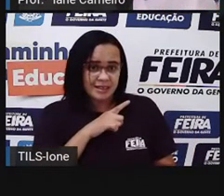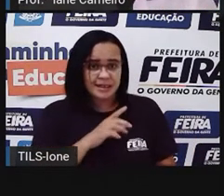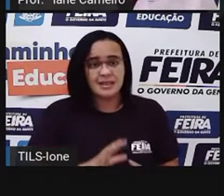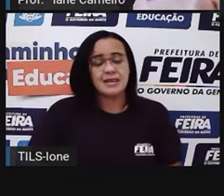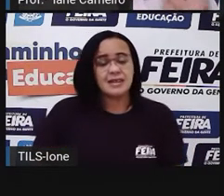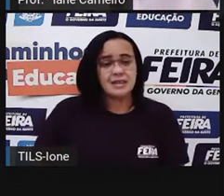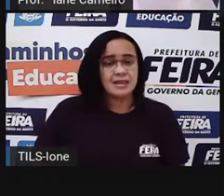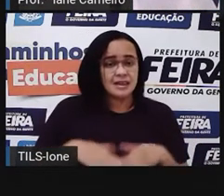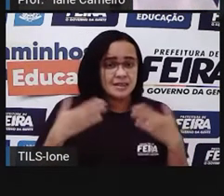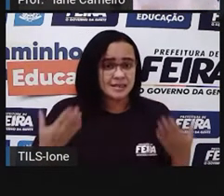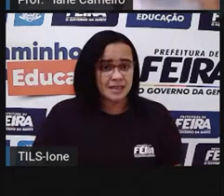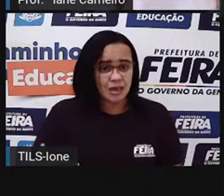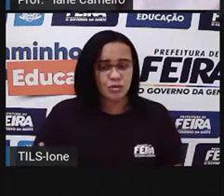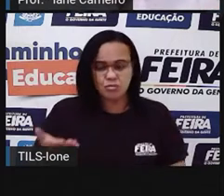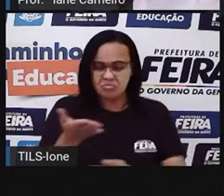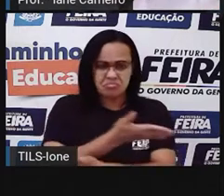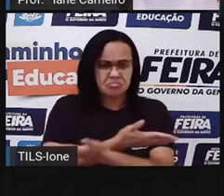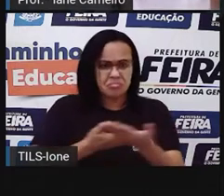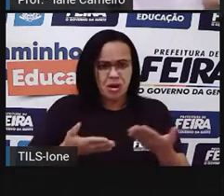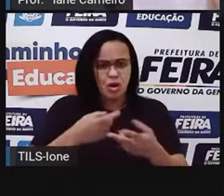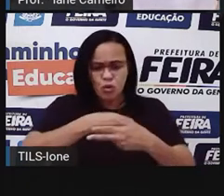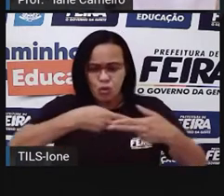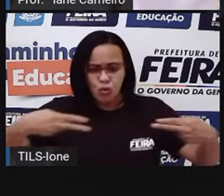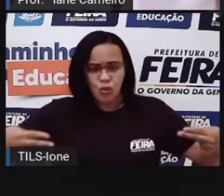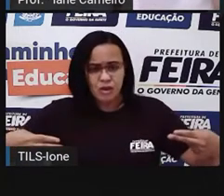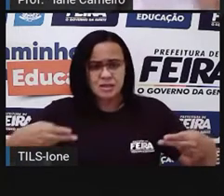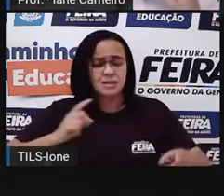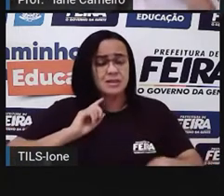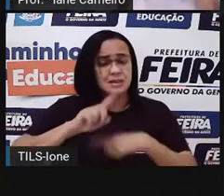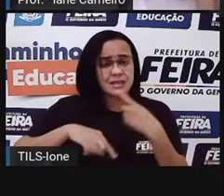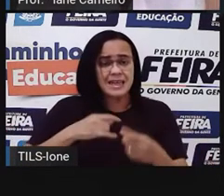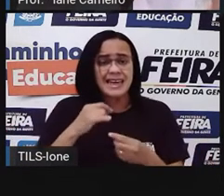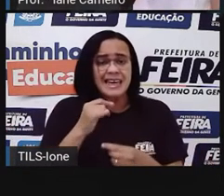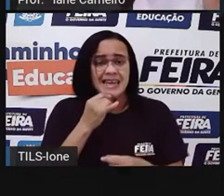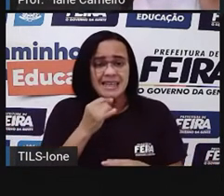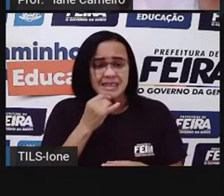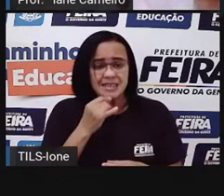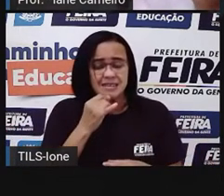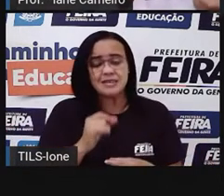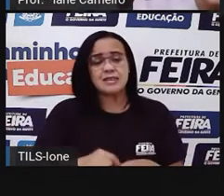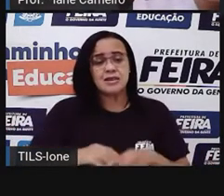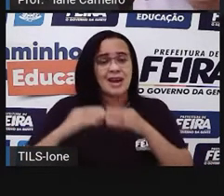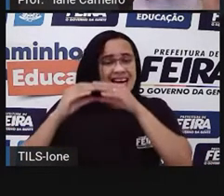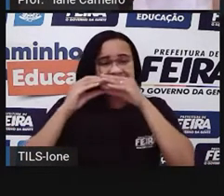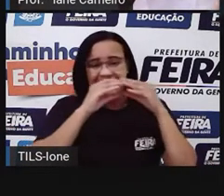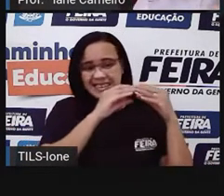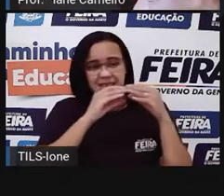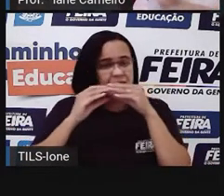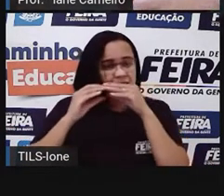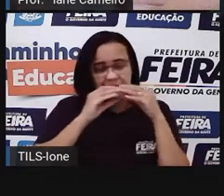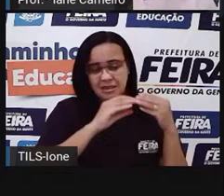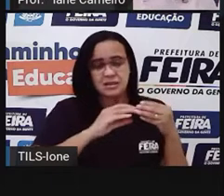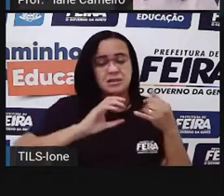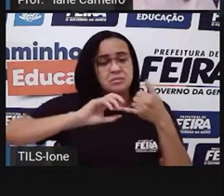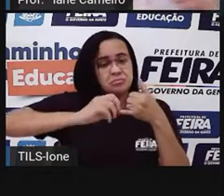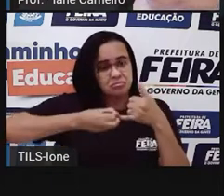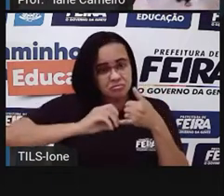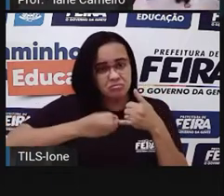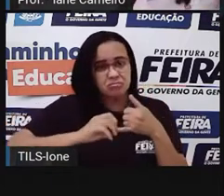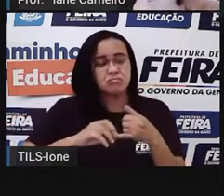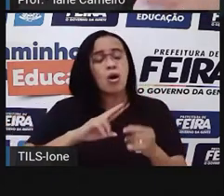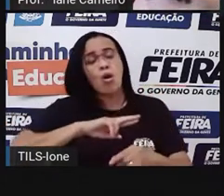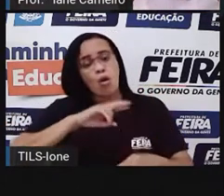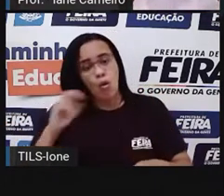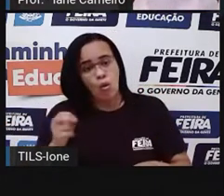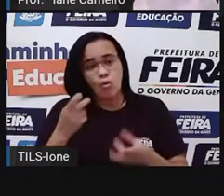mais produtos entre si, né? Trocava o milho pelo feijão. Começou a trocar o milho pelo dinheiro, né? O feijão pelo dinheiro. E